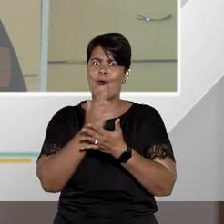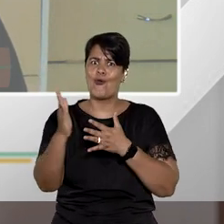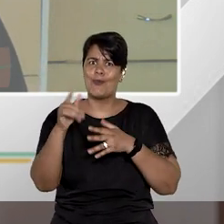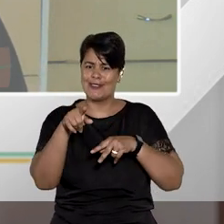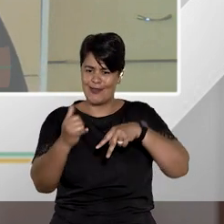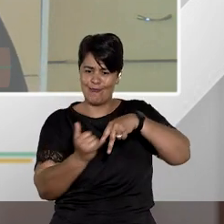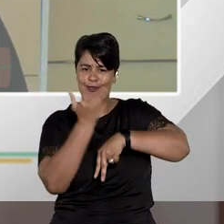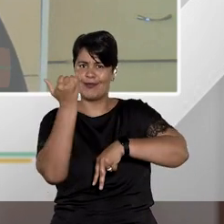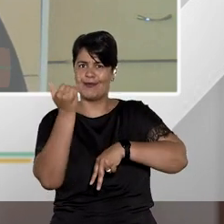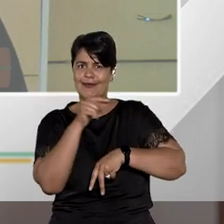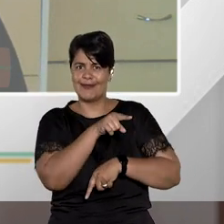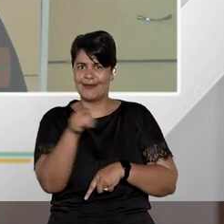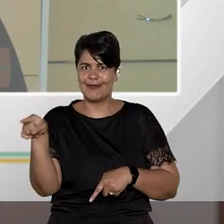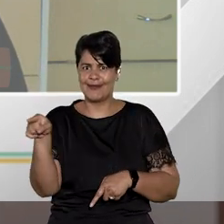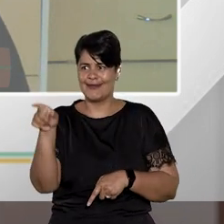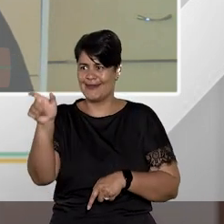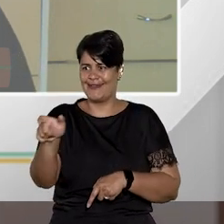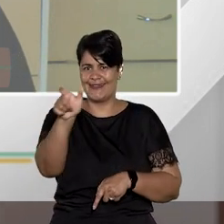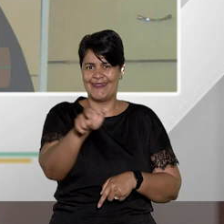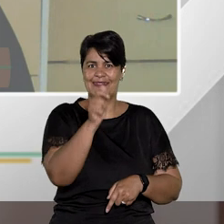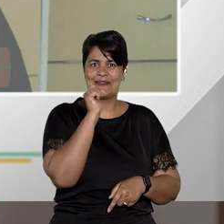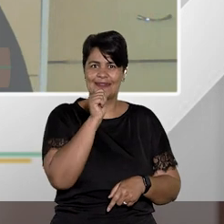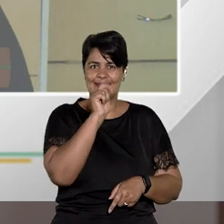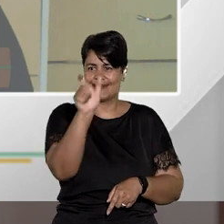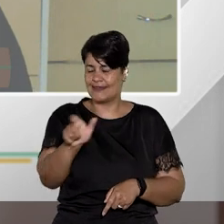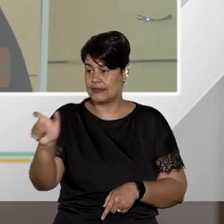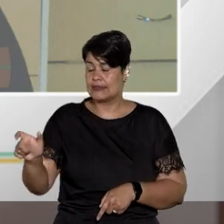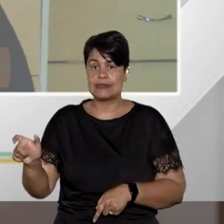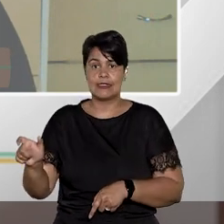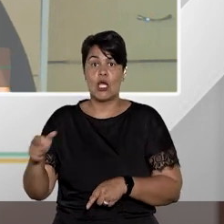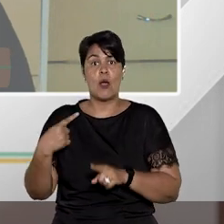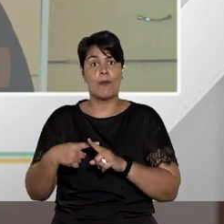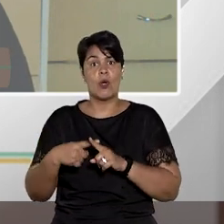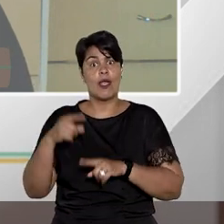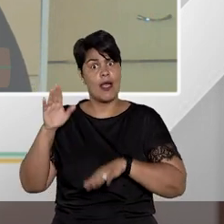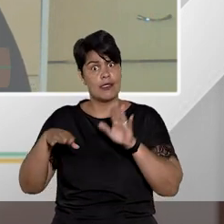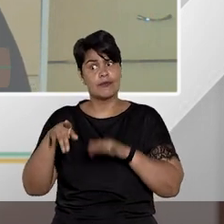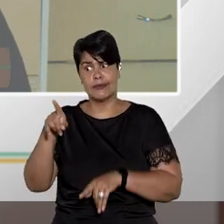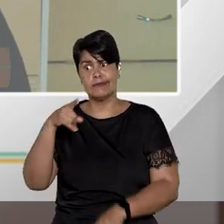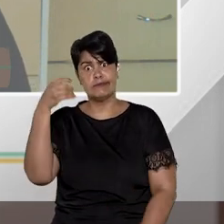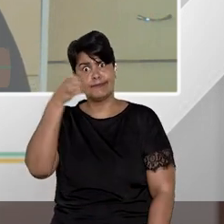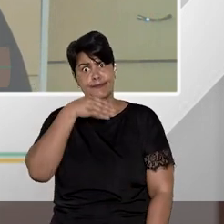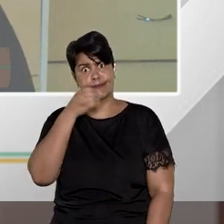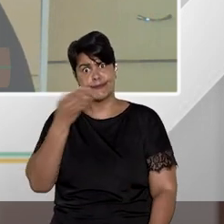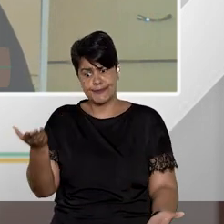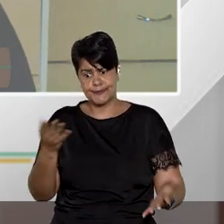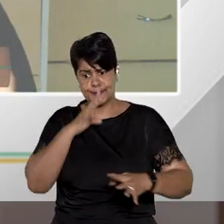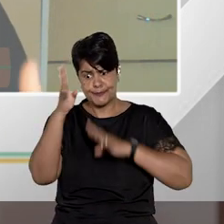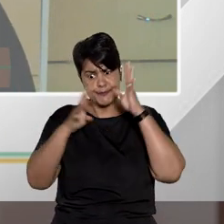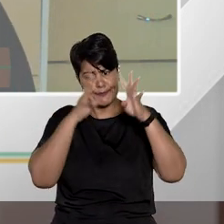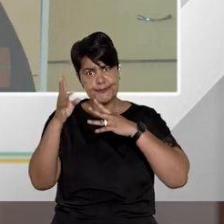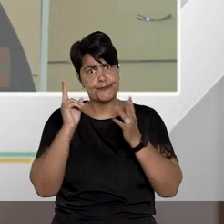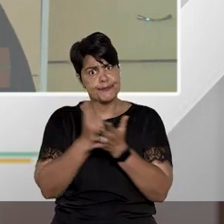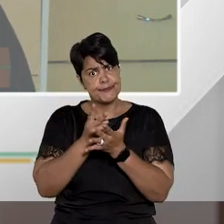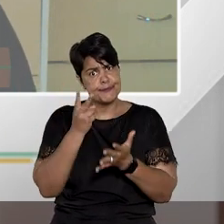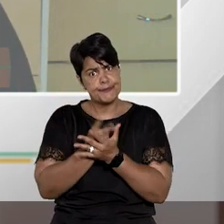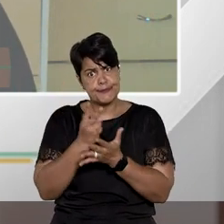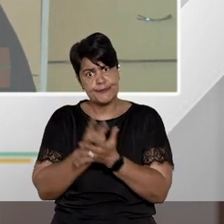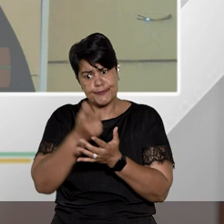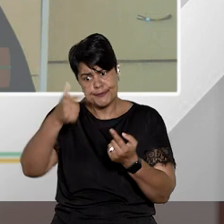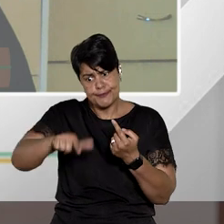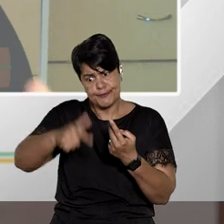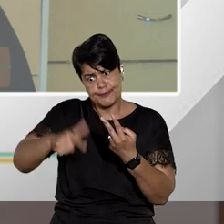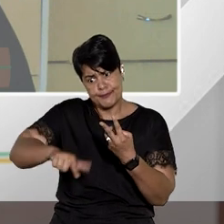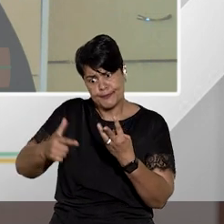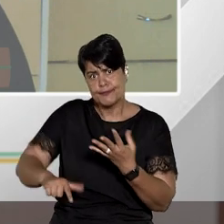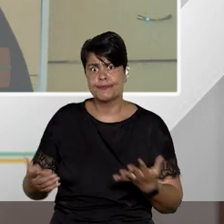vítimas de processos de Maria da Penha que algumas vezes até abusam da ferramenta usam as vezes como um